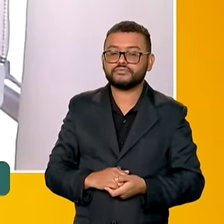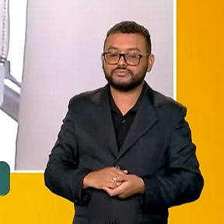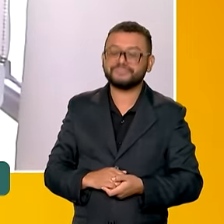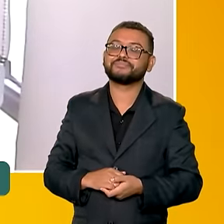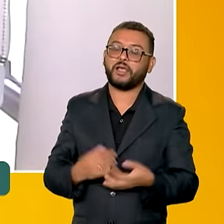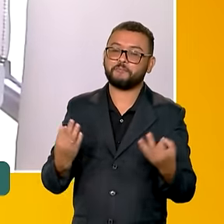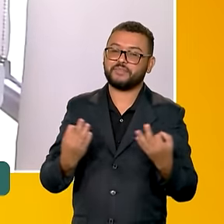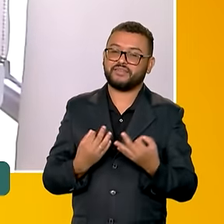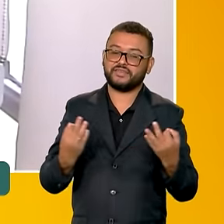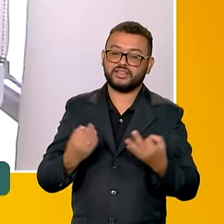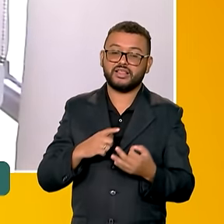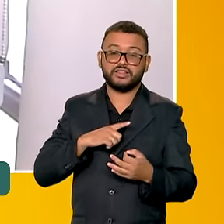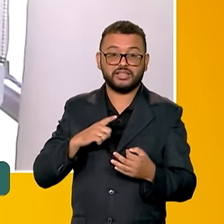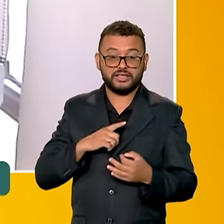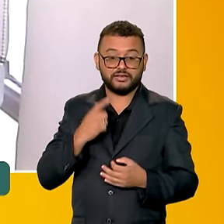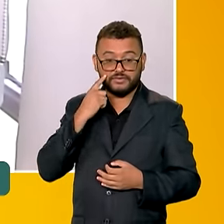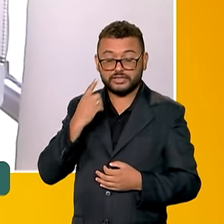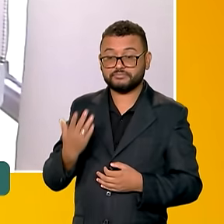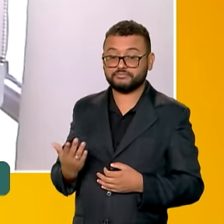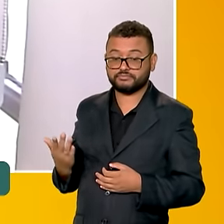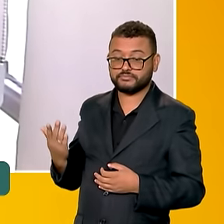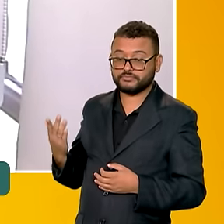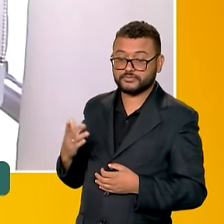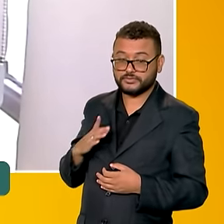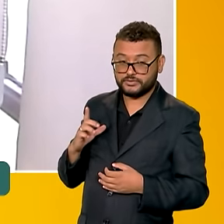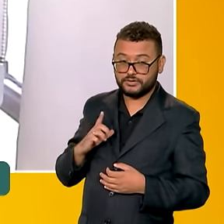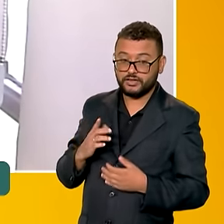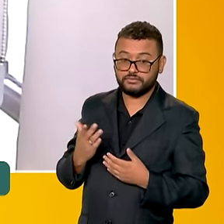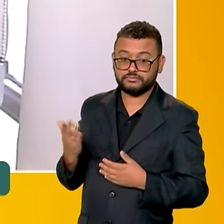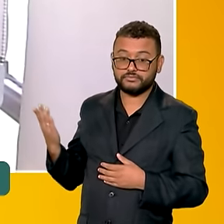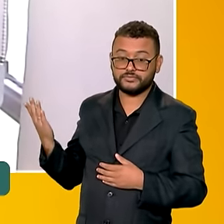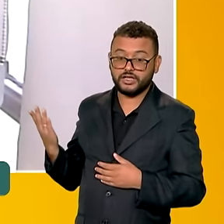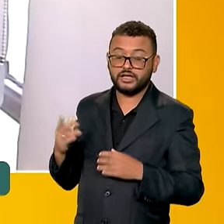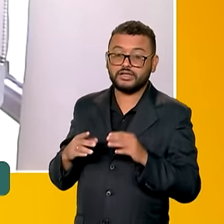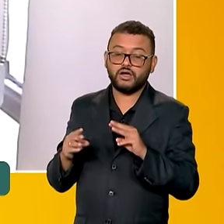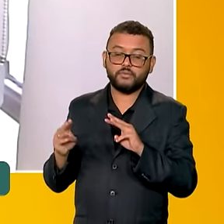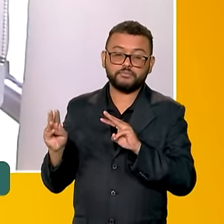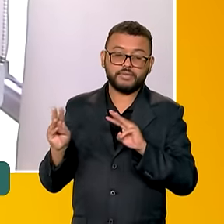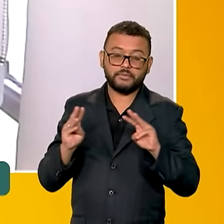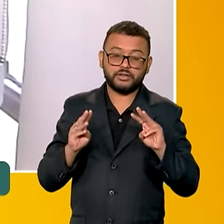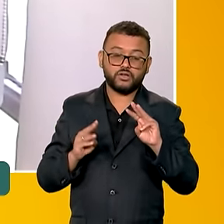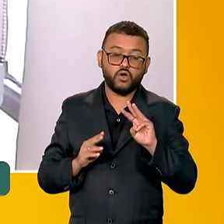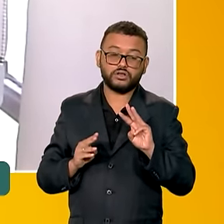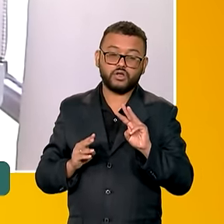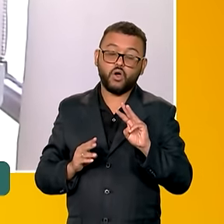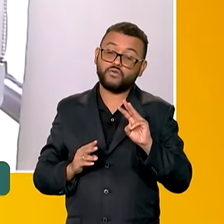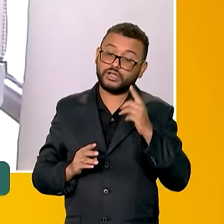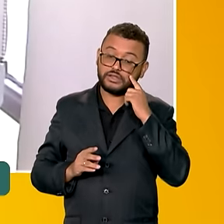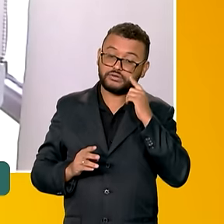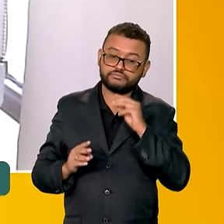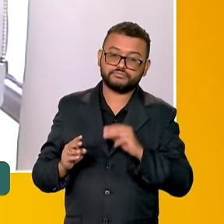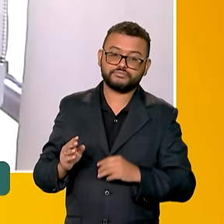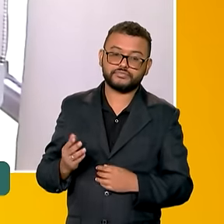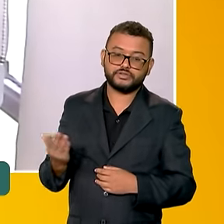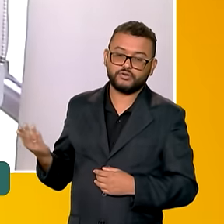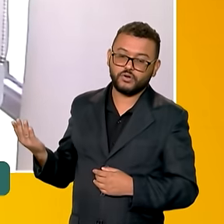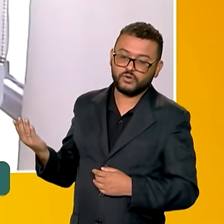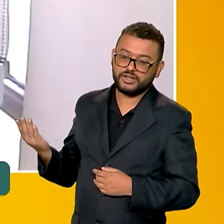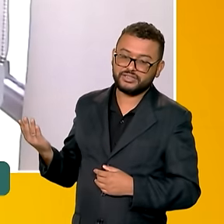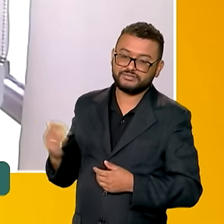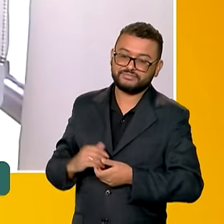Perfeito. O endereço é observadh.mdh.gov.br.